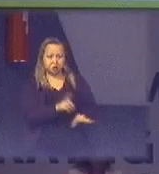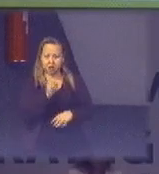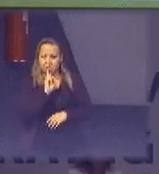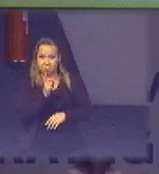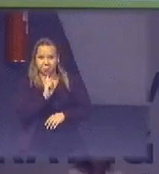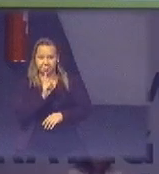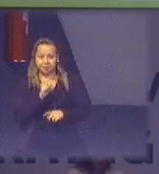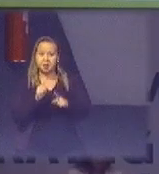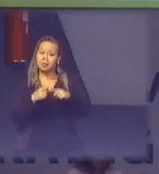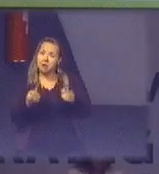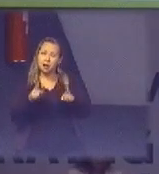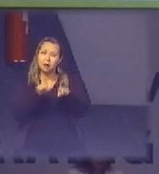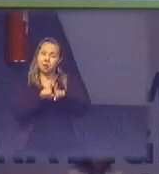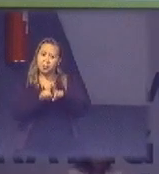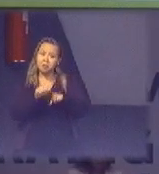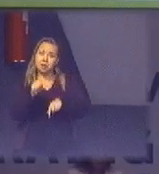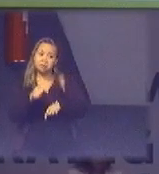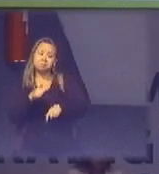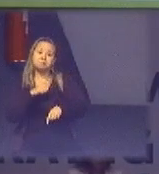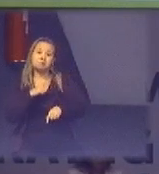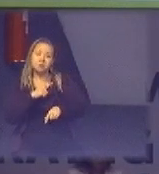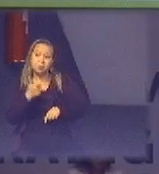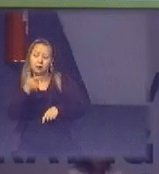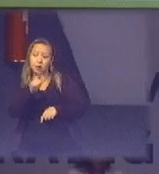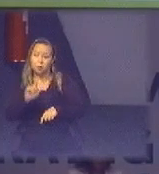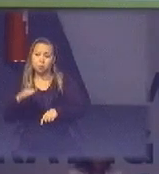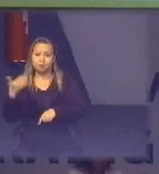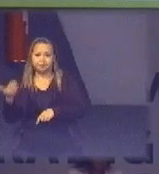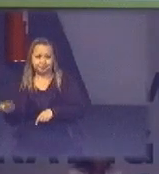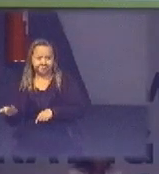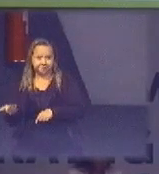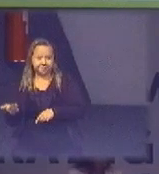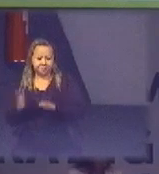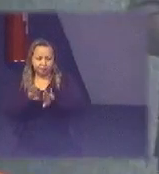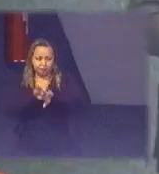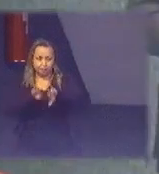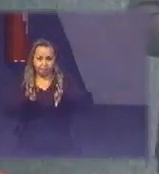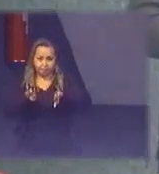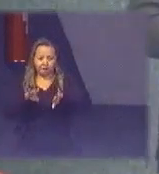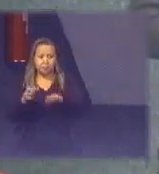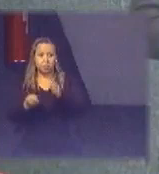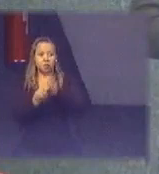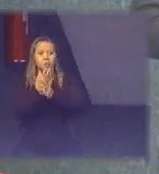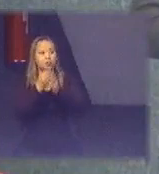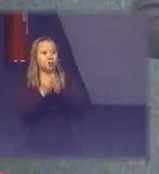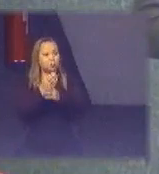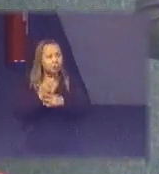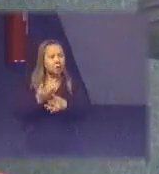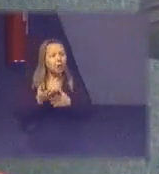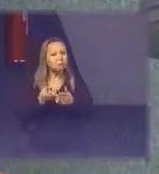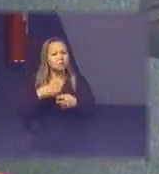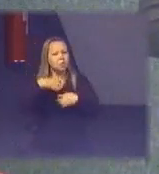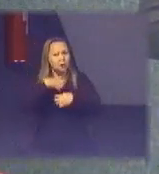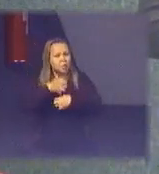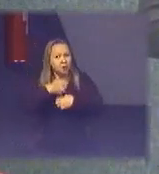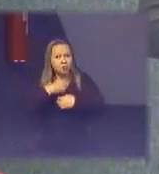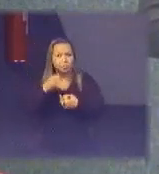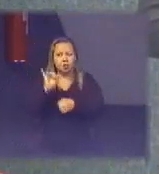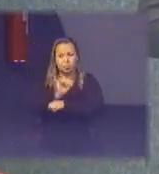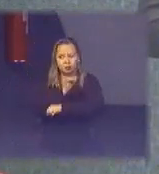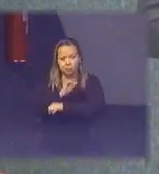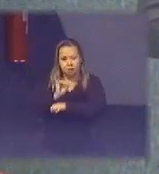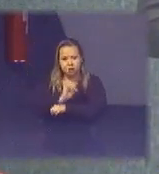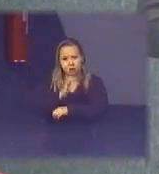também existe um outro lado se não for criado caminhos para que as pessoas possam descartar